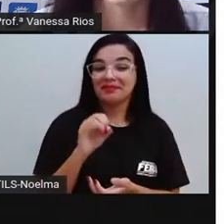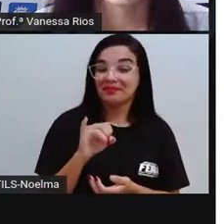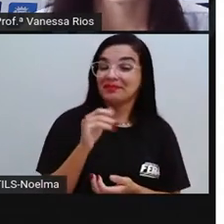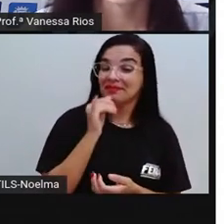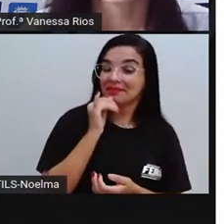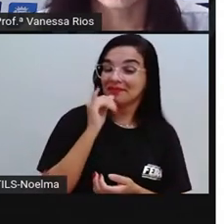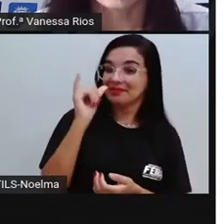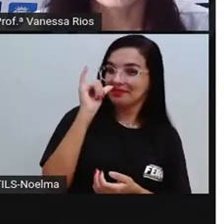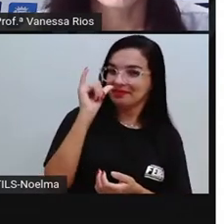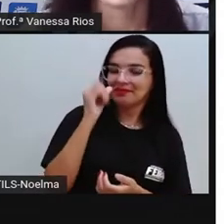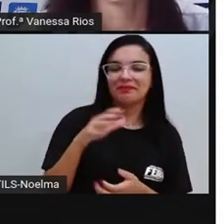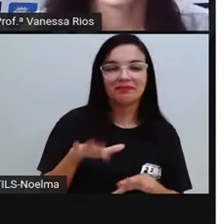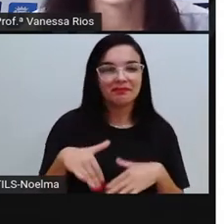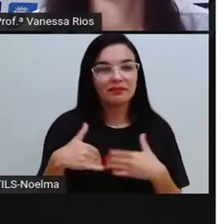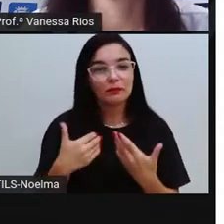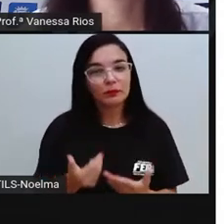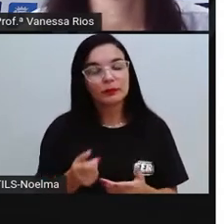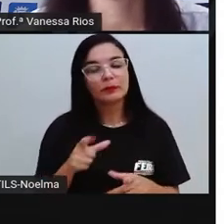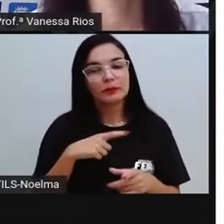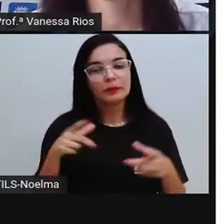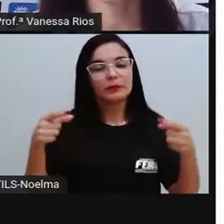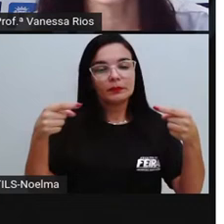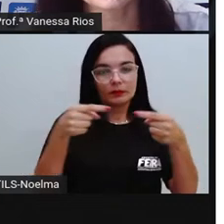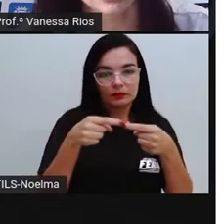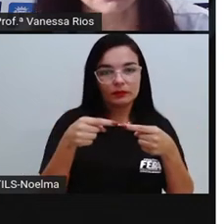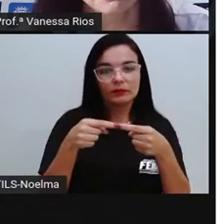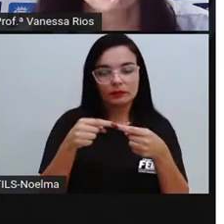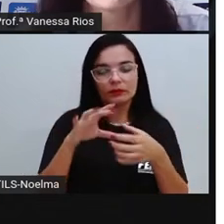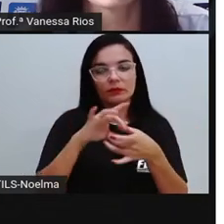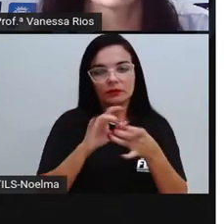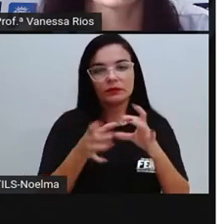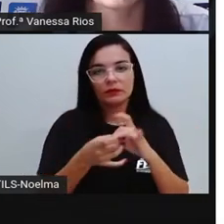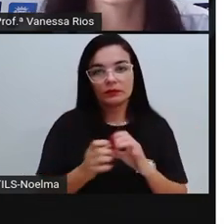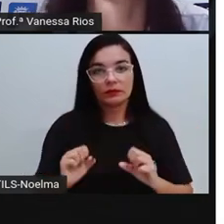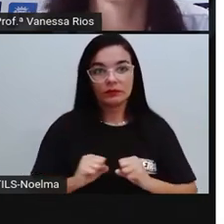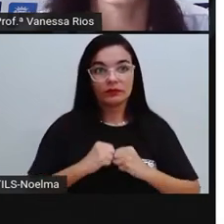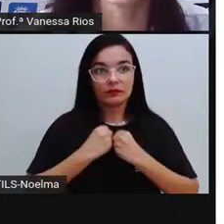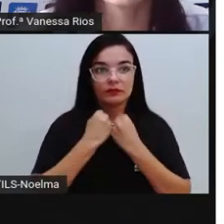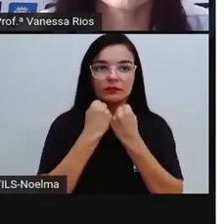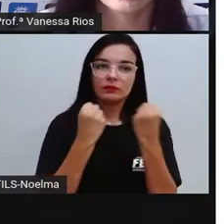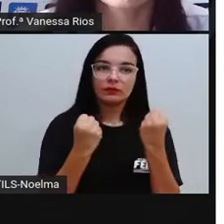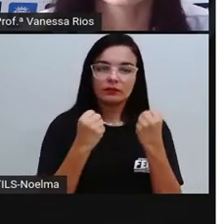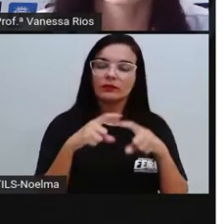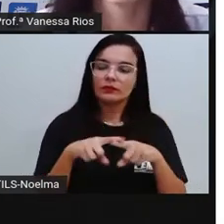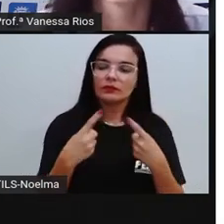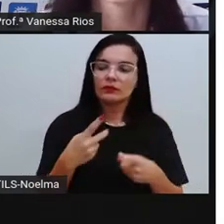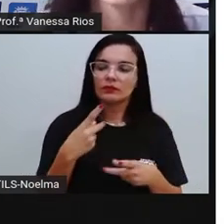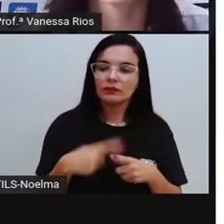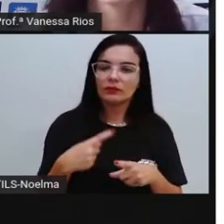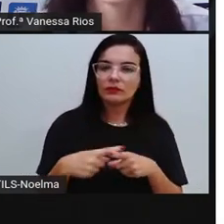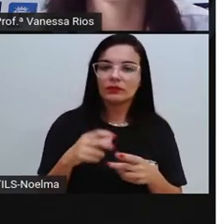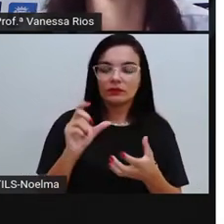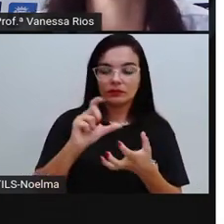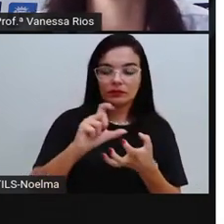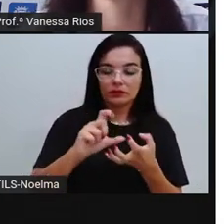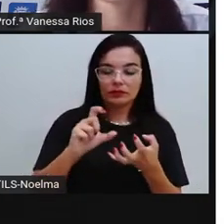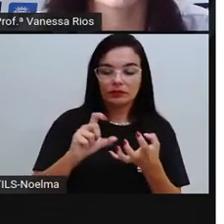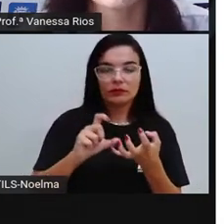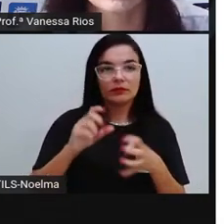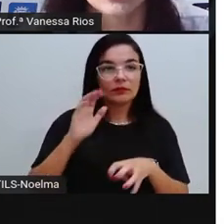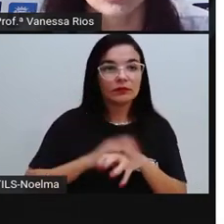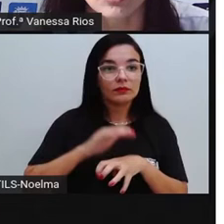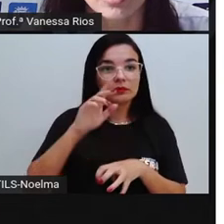Então essa palavra tônica, ela tá relacionada à força. E aí é por isso que as sílabas, né? Com maior